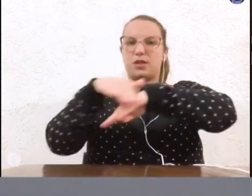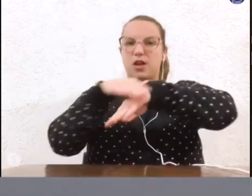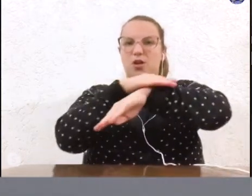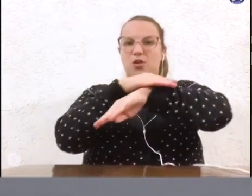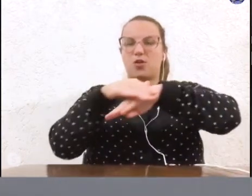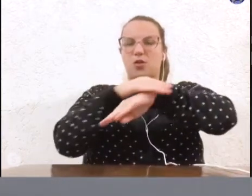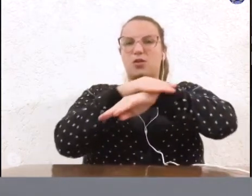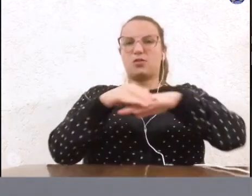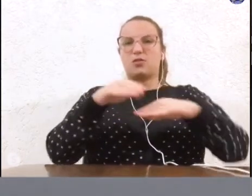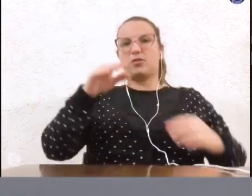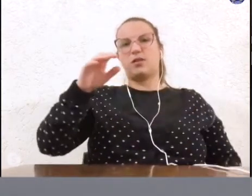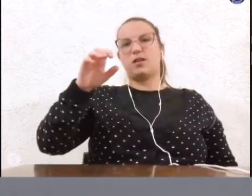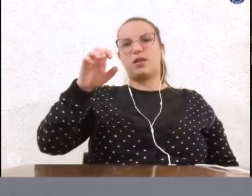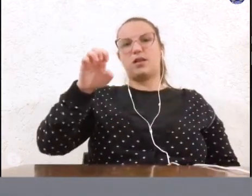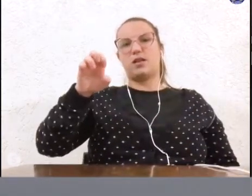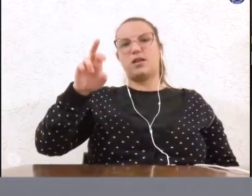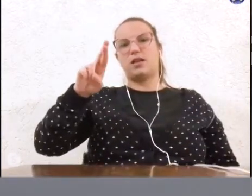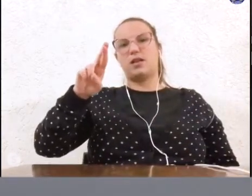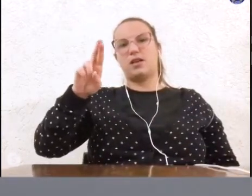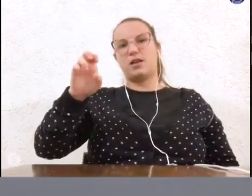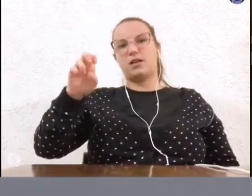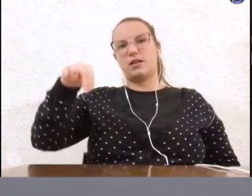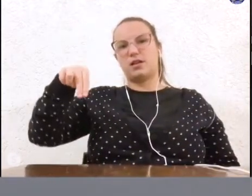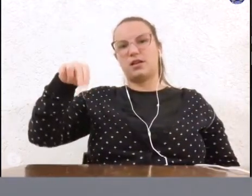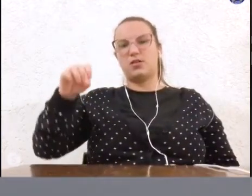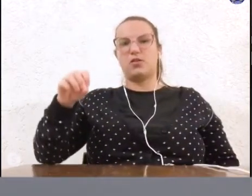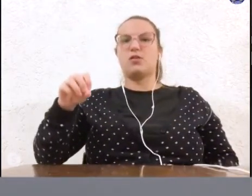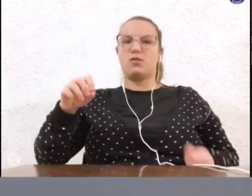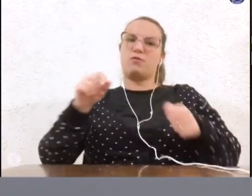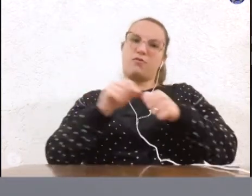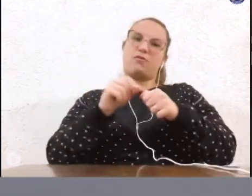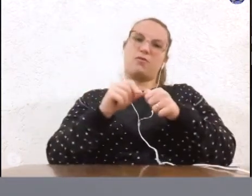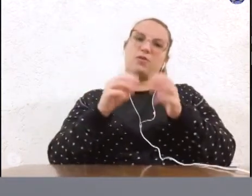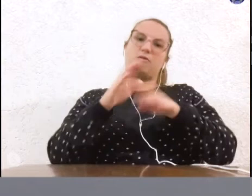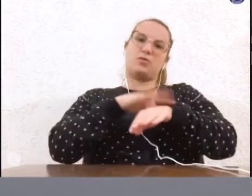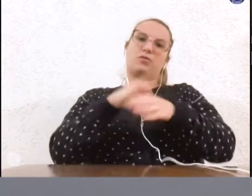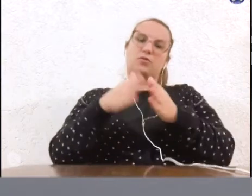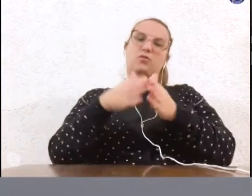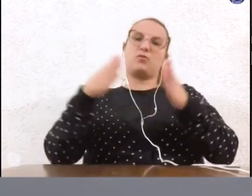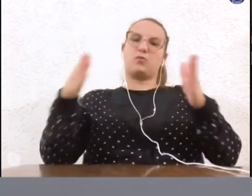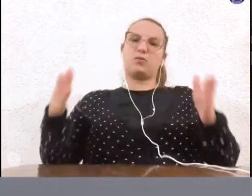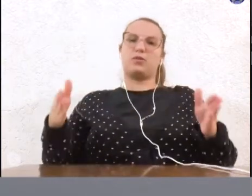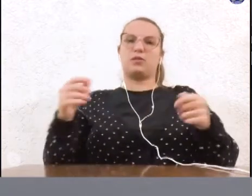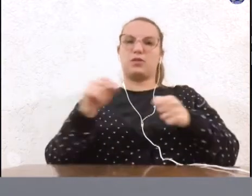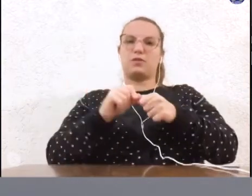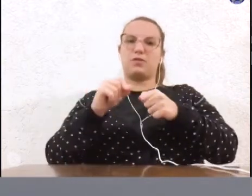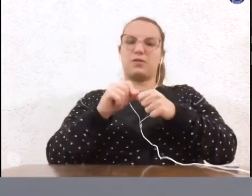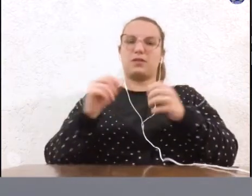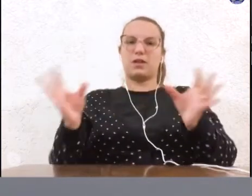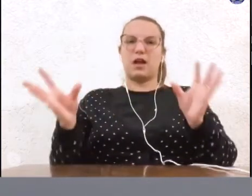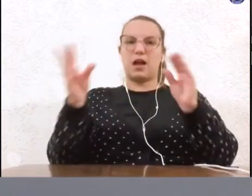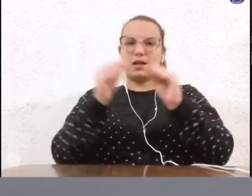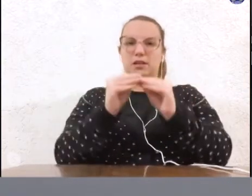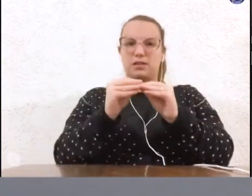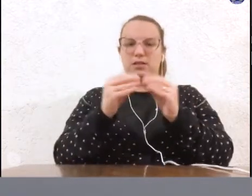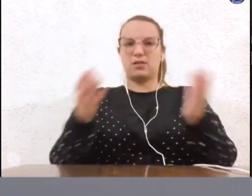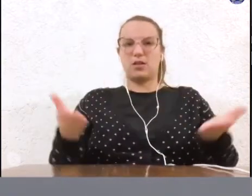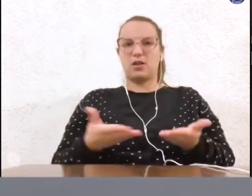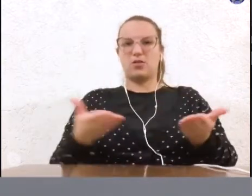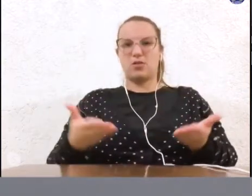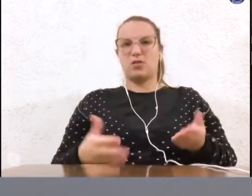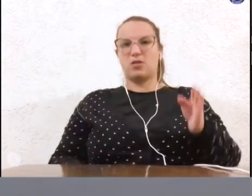seu ereno mas com certeza faz parte do limite do perímetro urbano que vai ser acrescentado agora tem a palavra do curumim